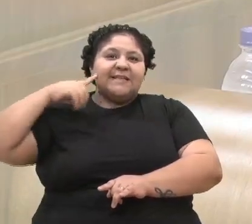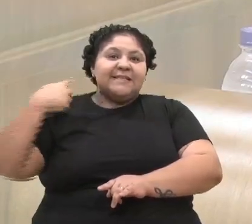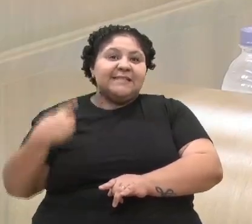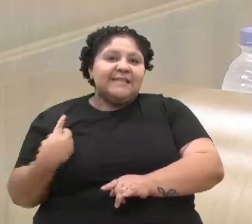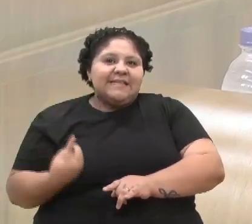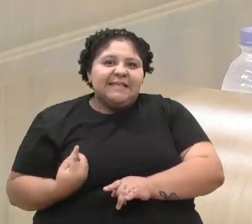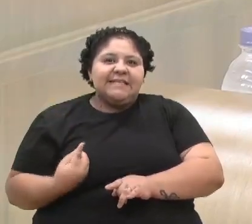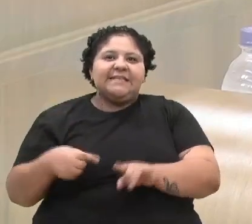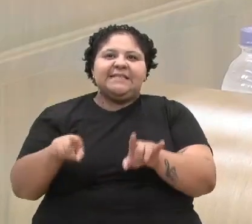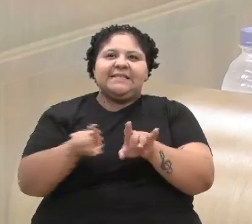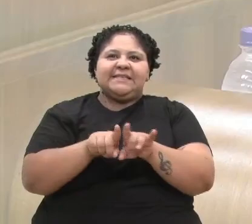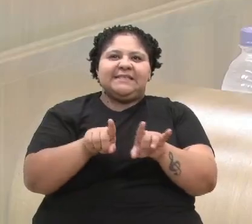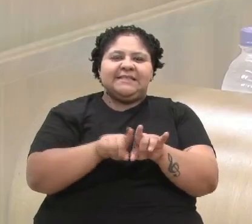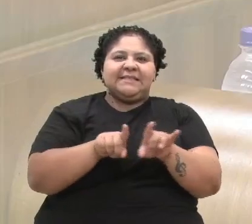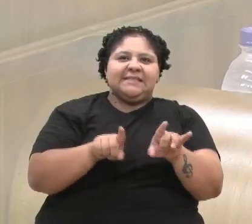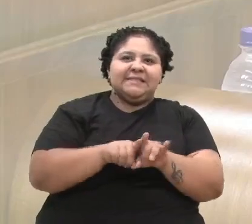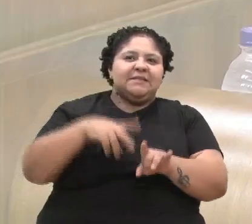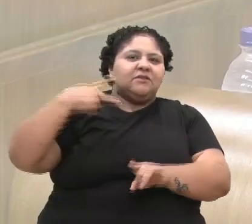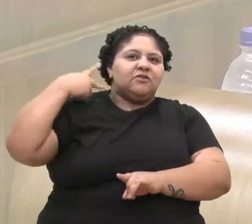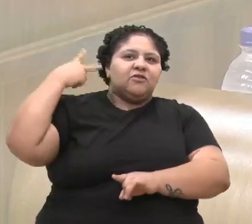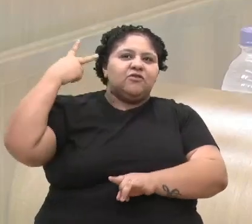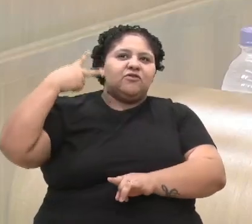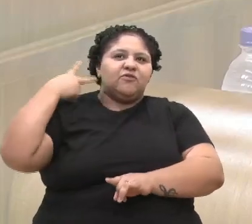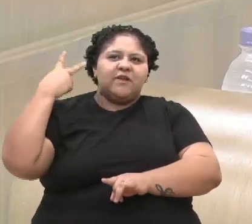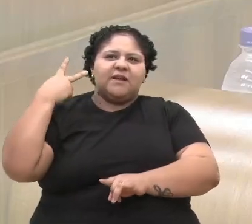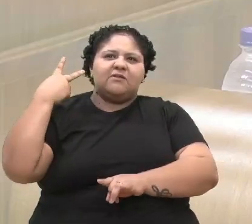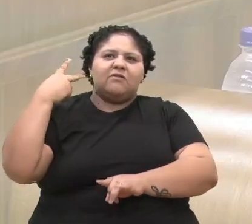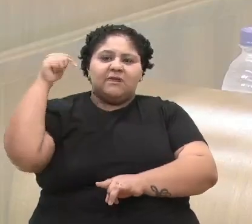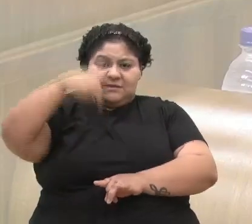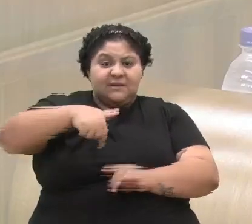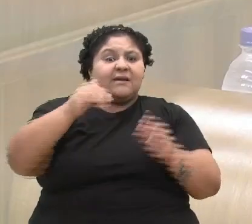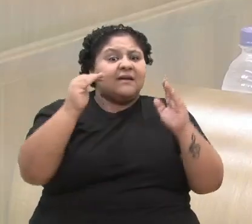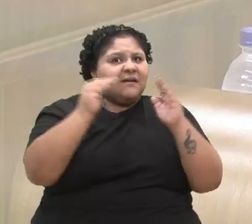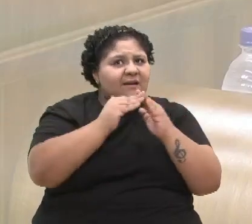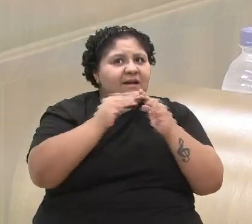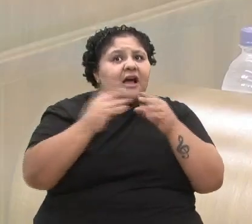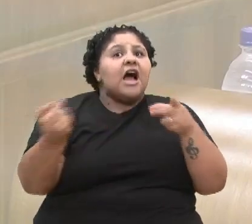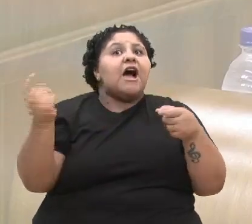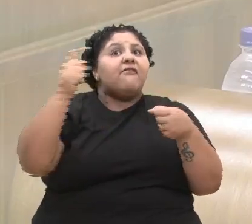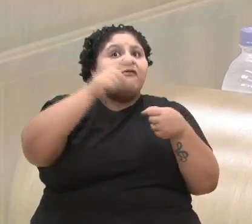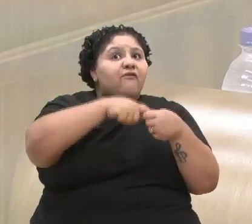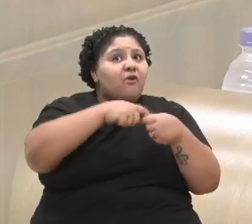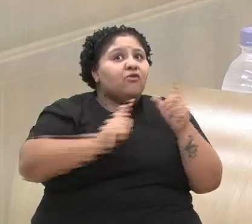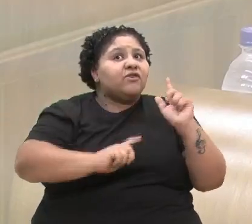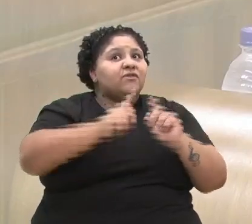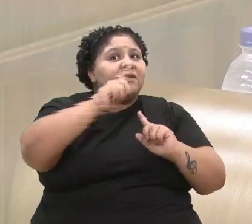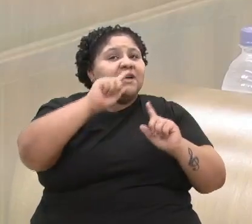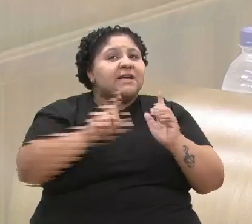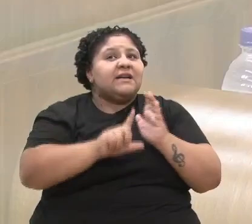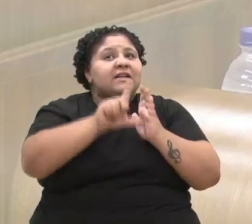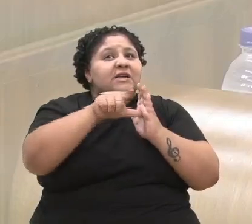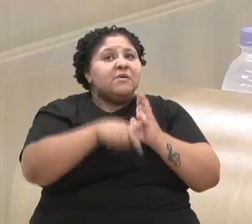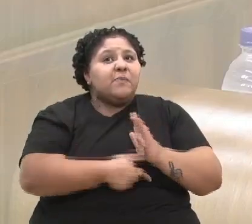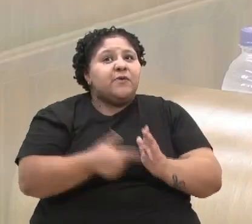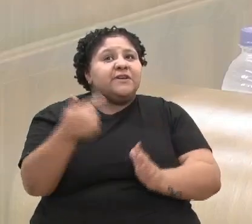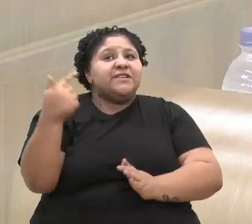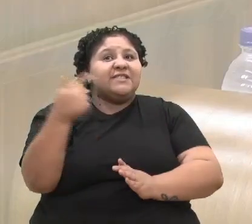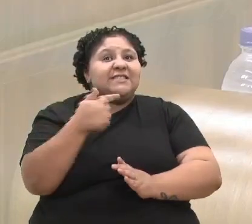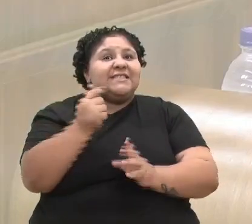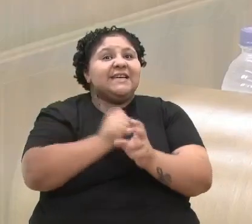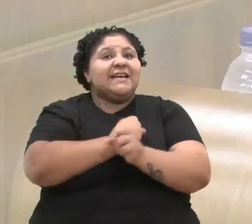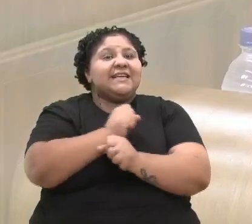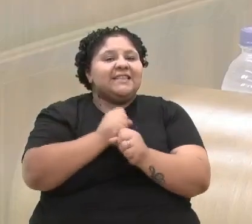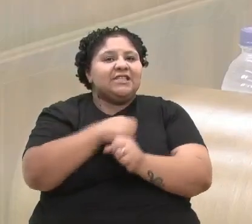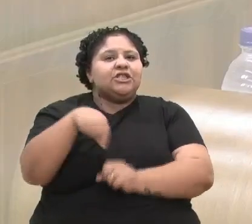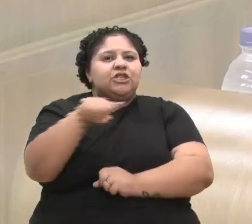importante da volta do Carnaval depois de sete anos. Então, parabéns a todos os envolvidos. Nós sabemos da dificuldade e